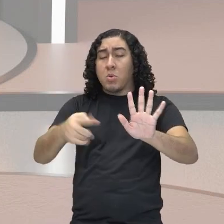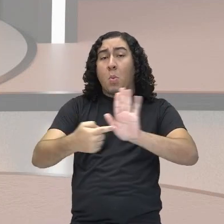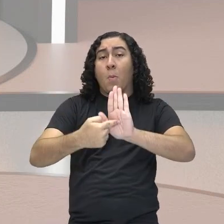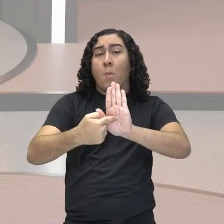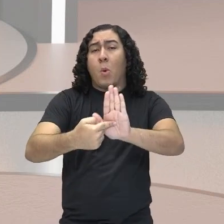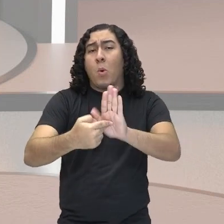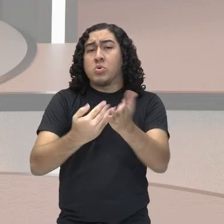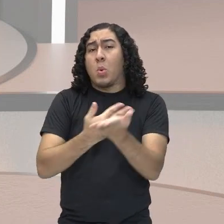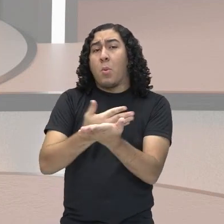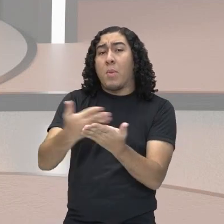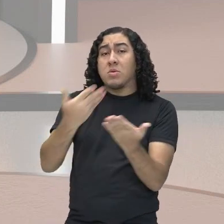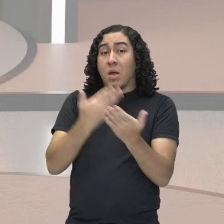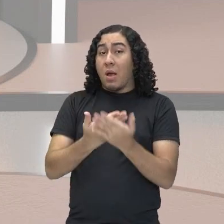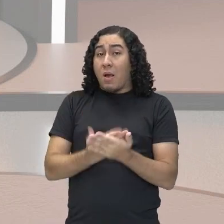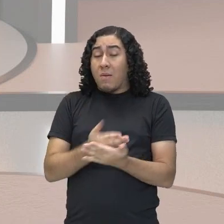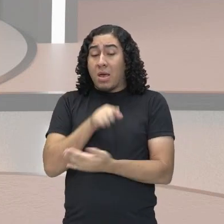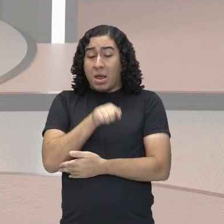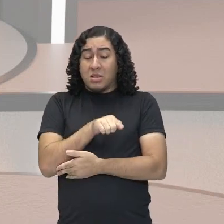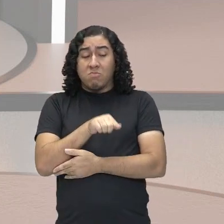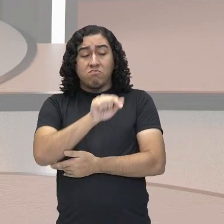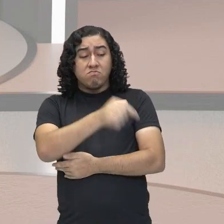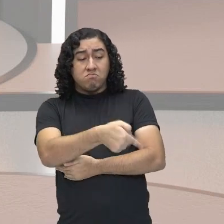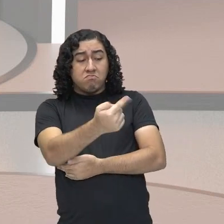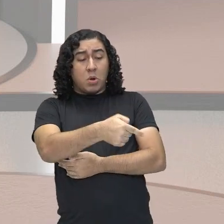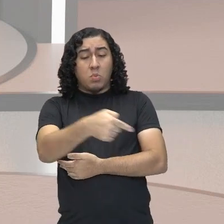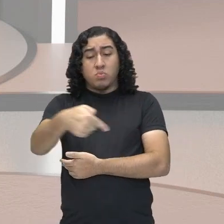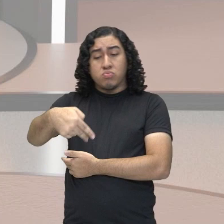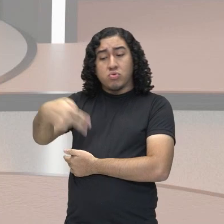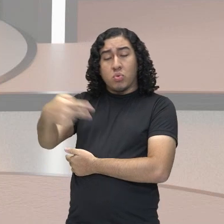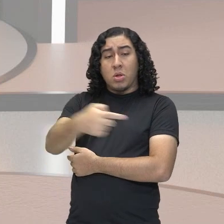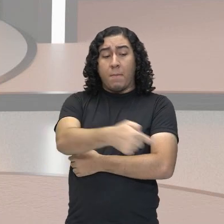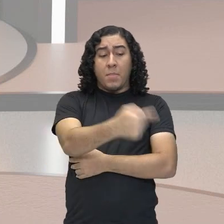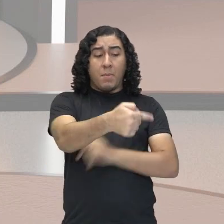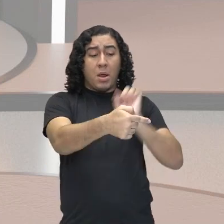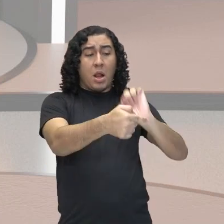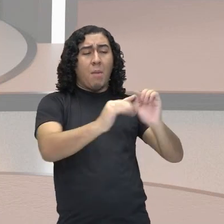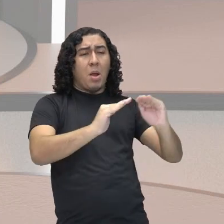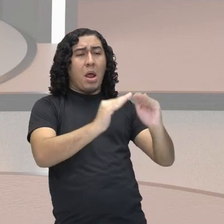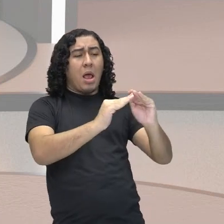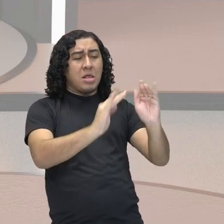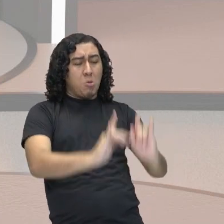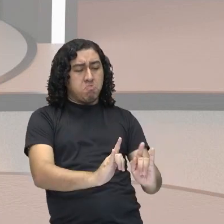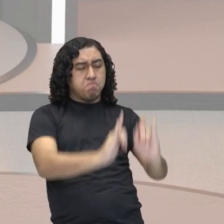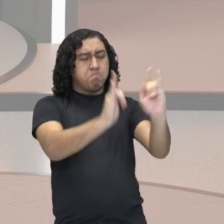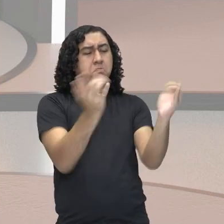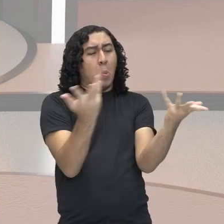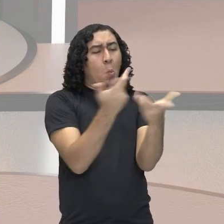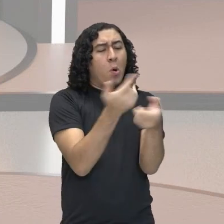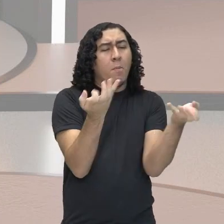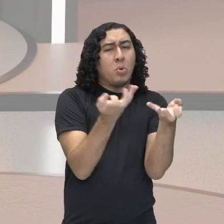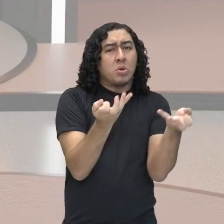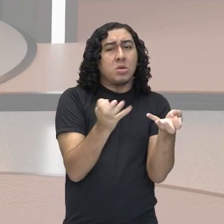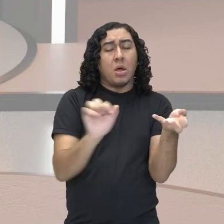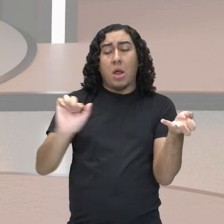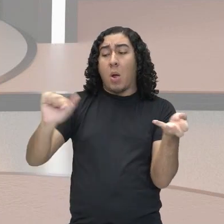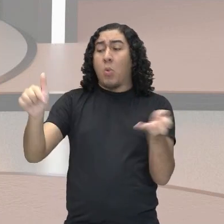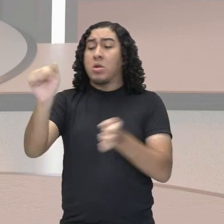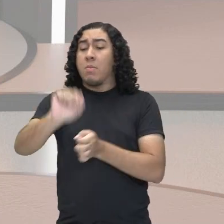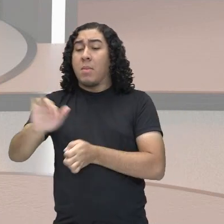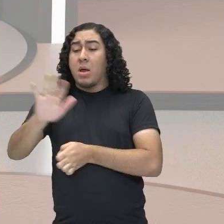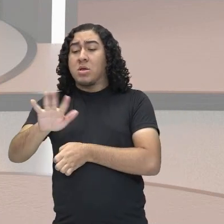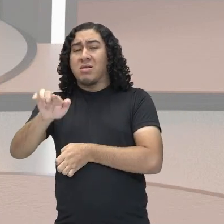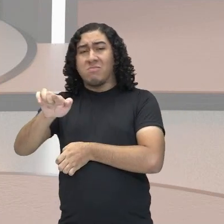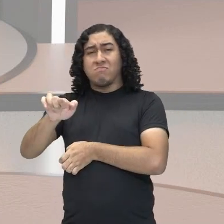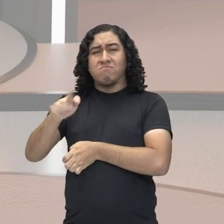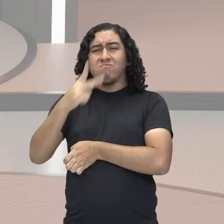no início da nossa aula, duas imagens? A primeira, uma casa tão bonita. E a segunda, esta cena,